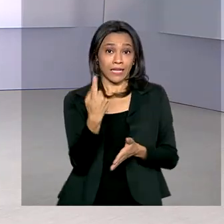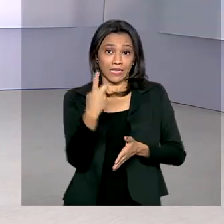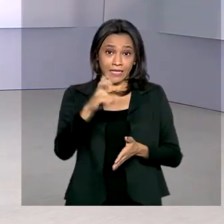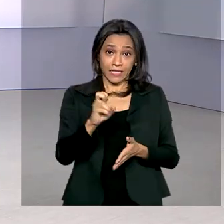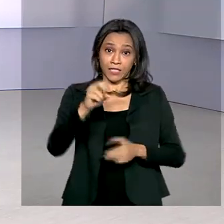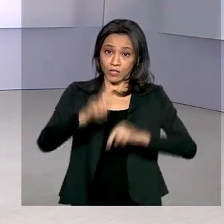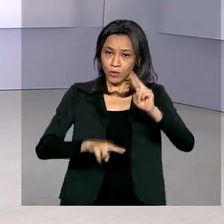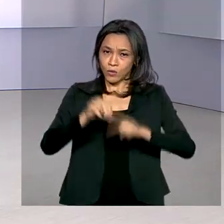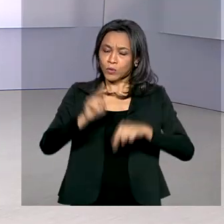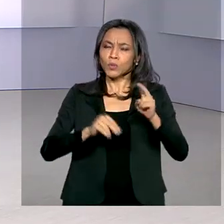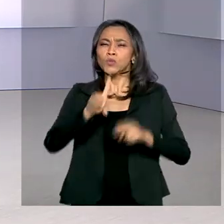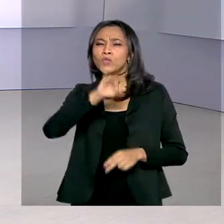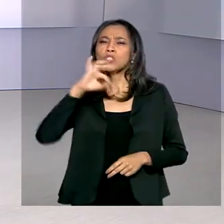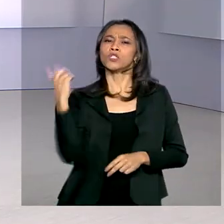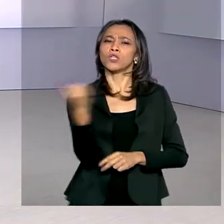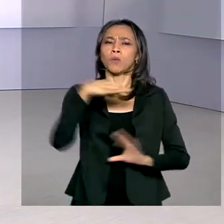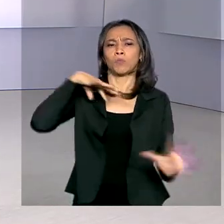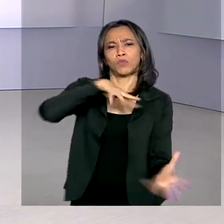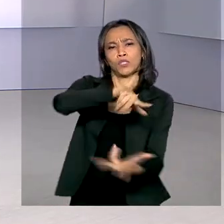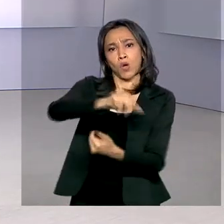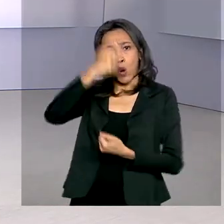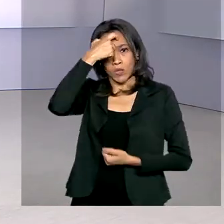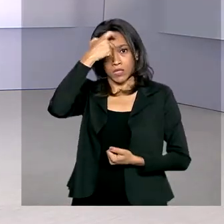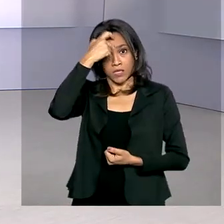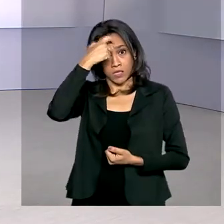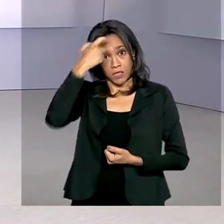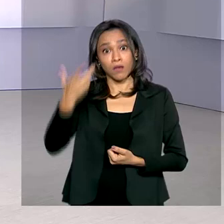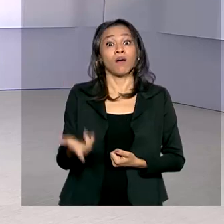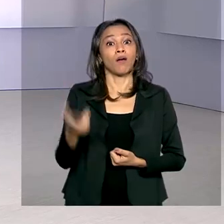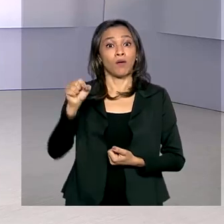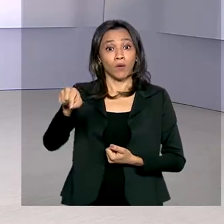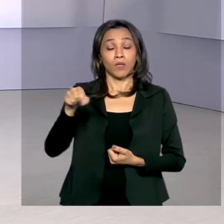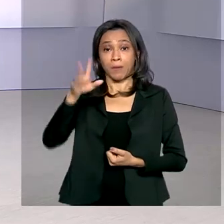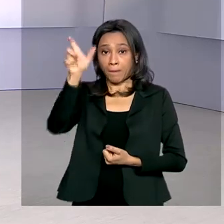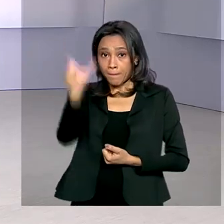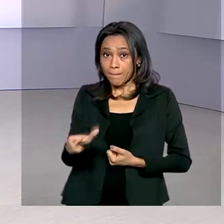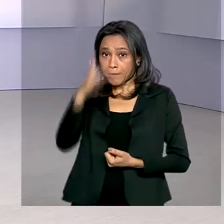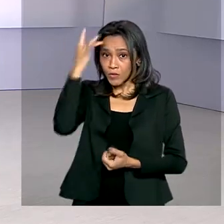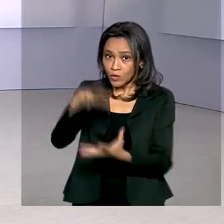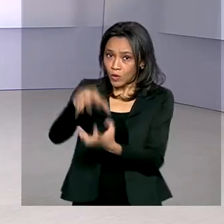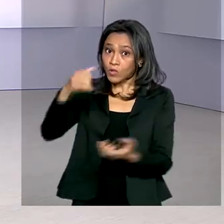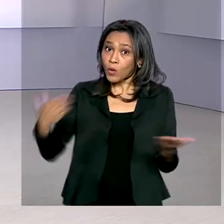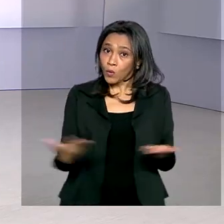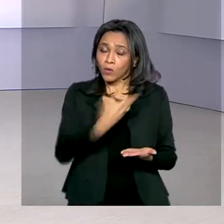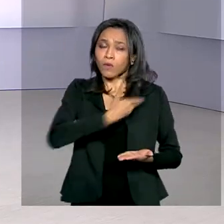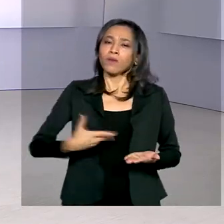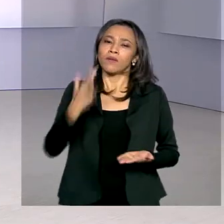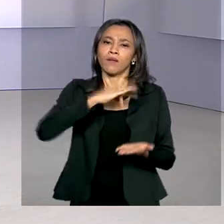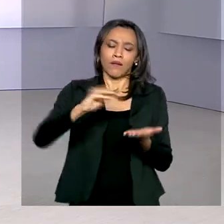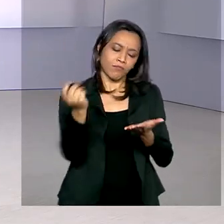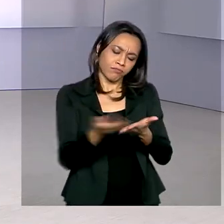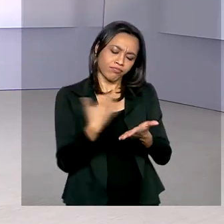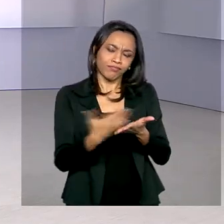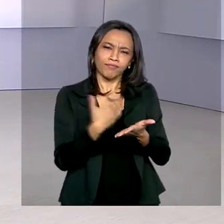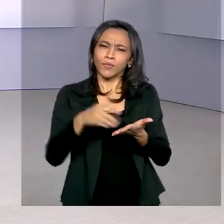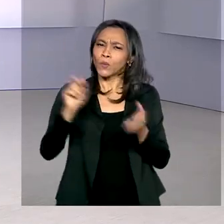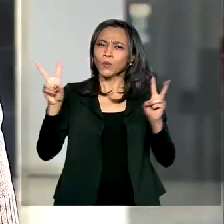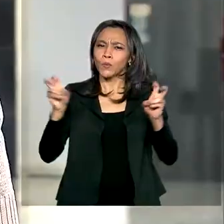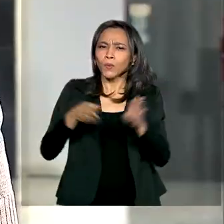Conscientização da Violência contra a Pessoa Idosa e o Governo Federal lança hoje uma cartilha com orientações sobre o tema.